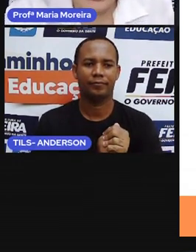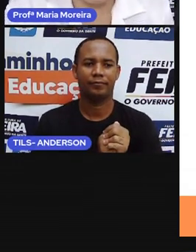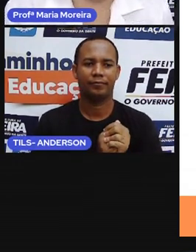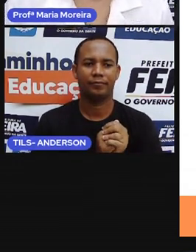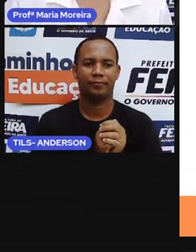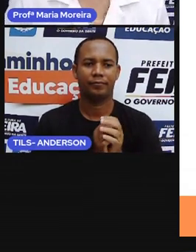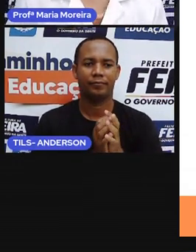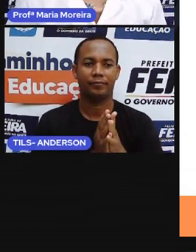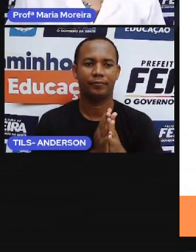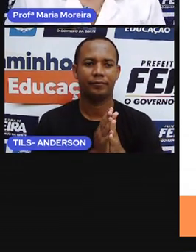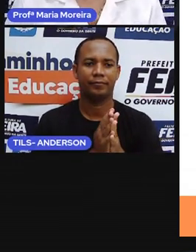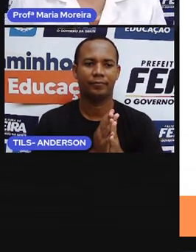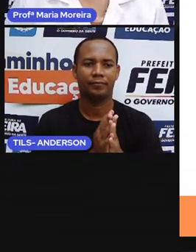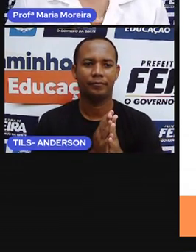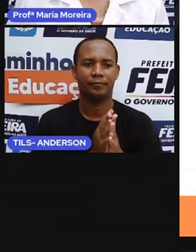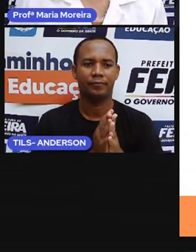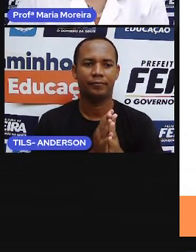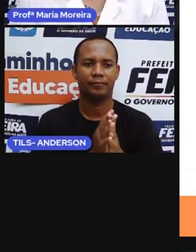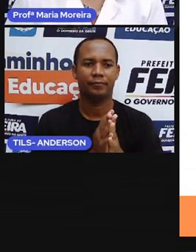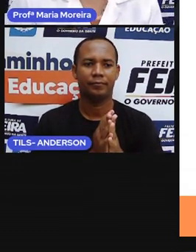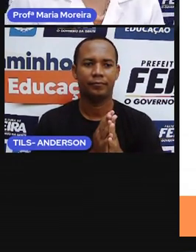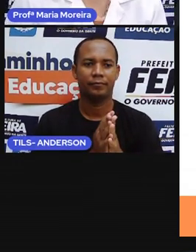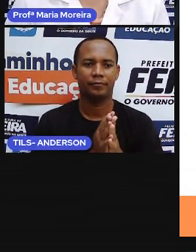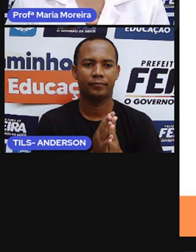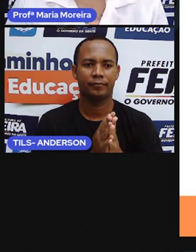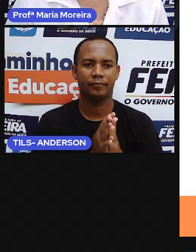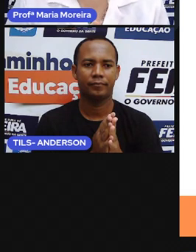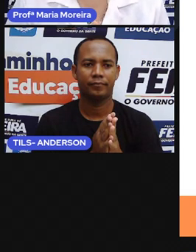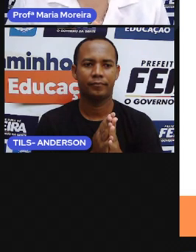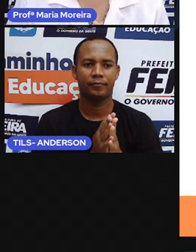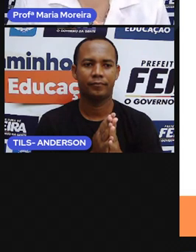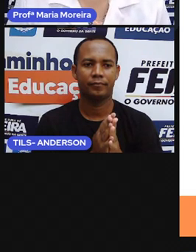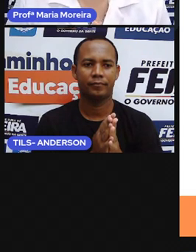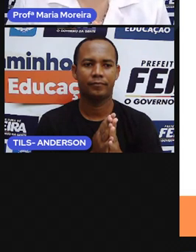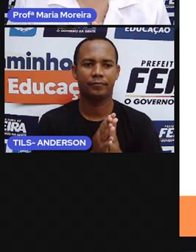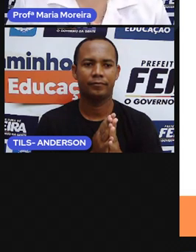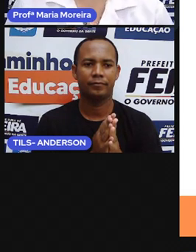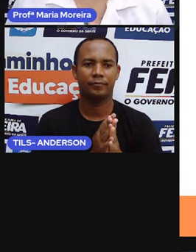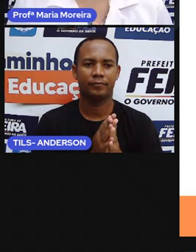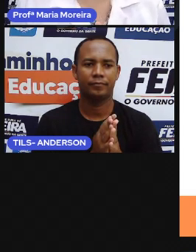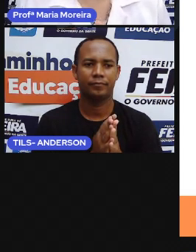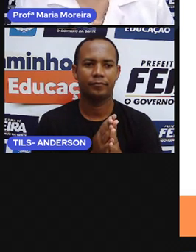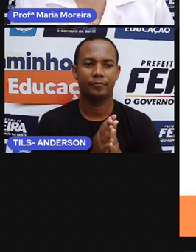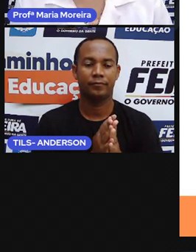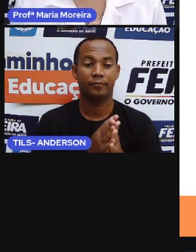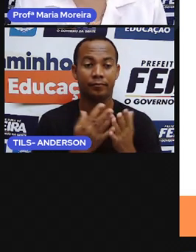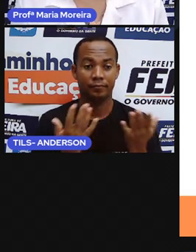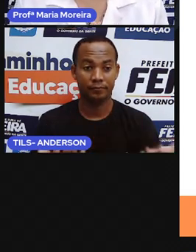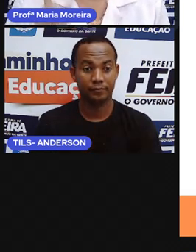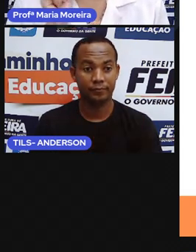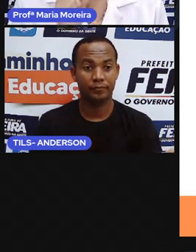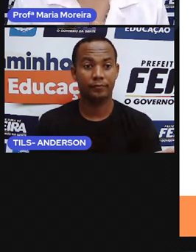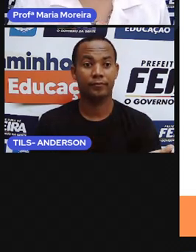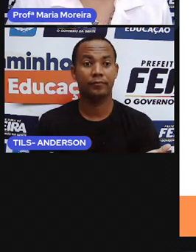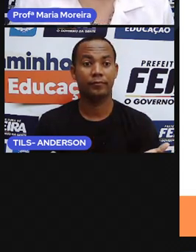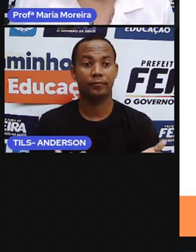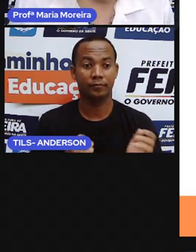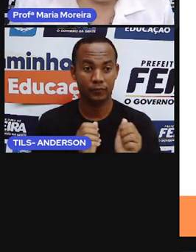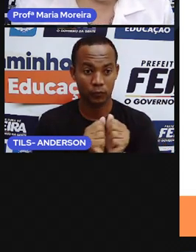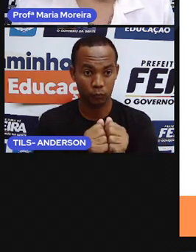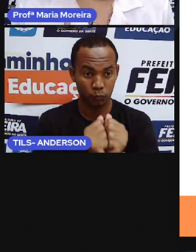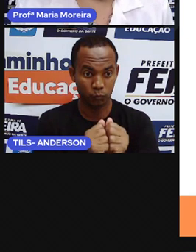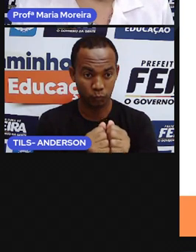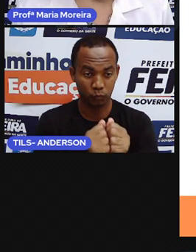É só você sair aí, gente com ele. 3, 2, 1, gravante. Então, vamos lá. Olha só.